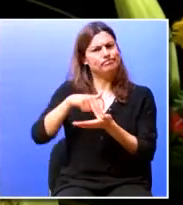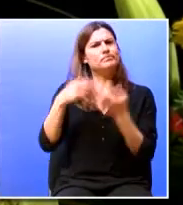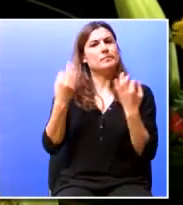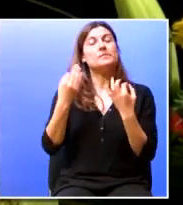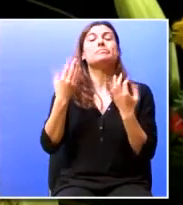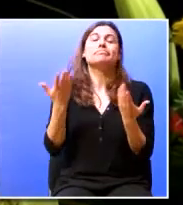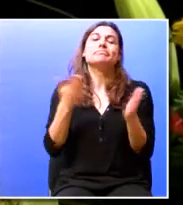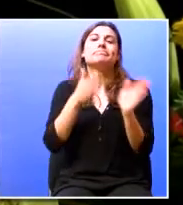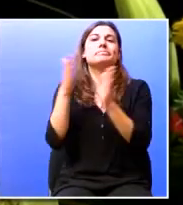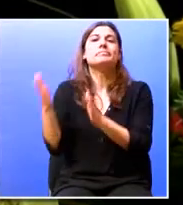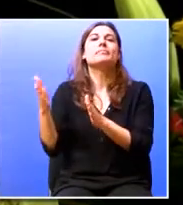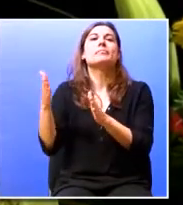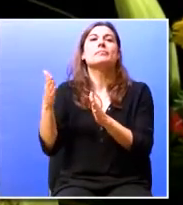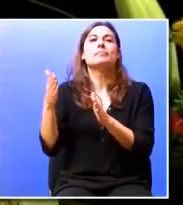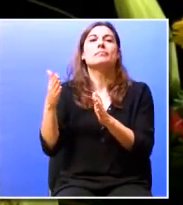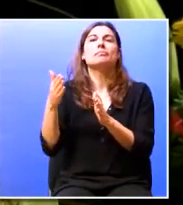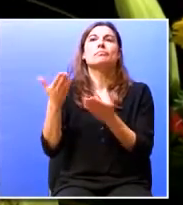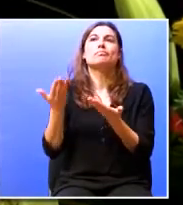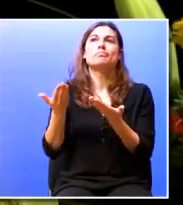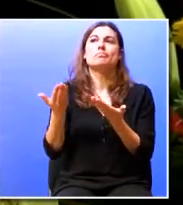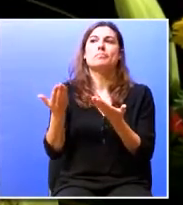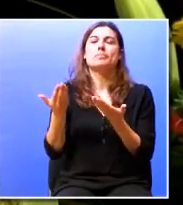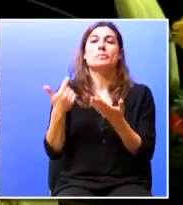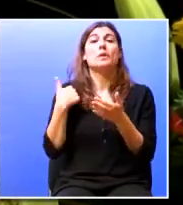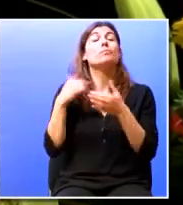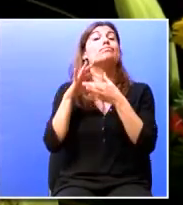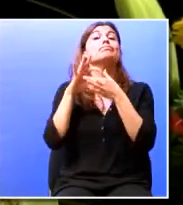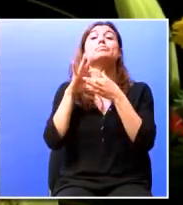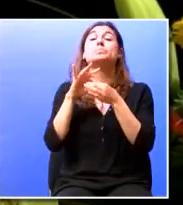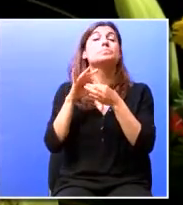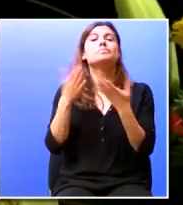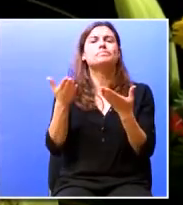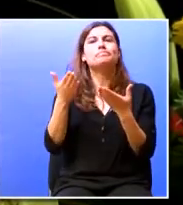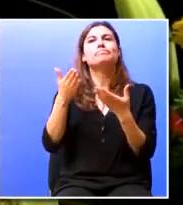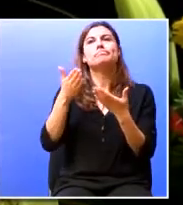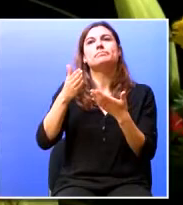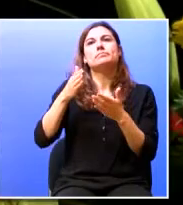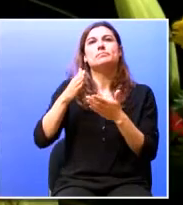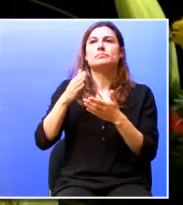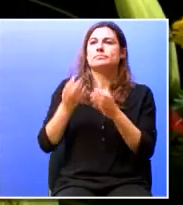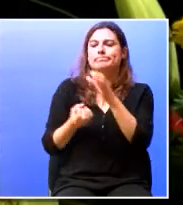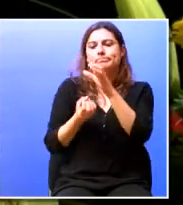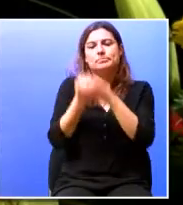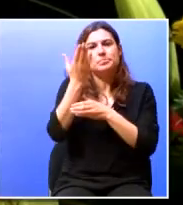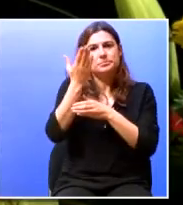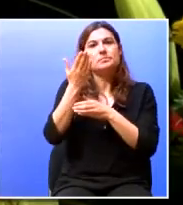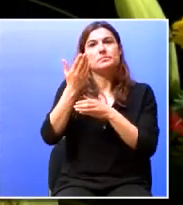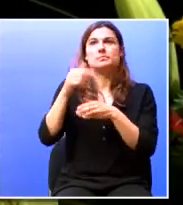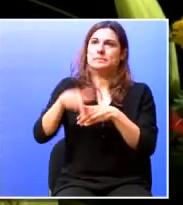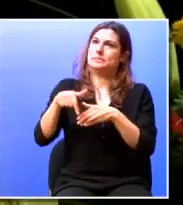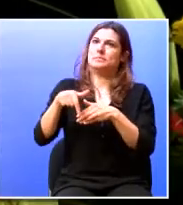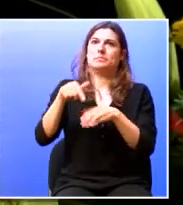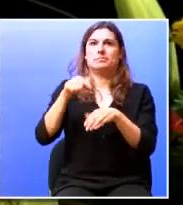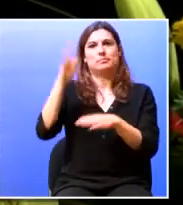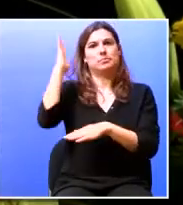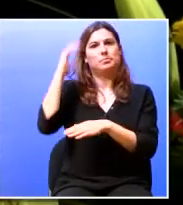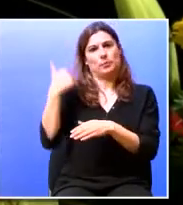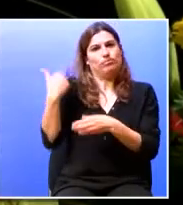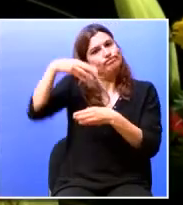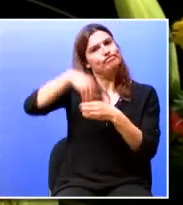algum modo também estou ligado à própria implementação deste Congresso.